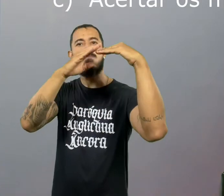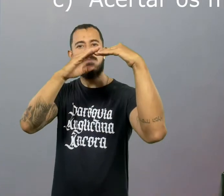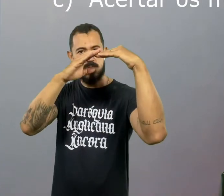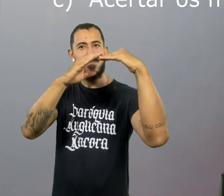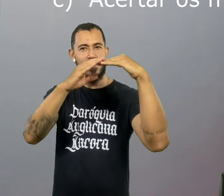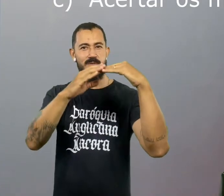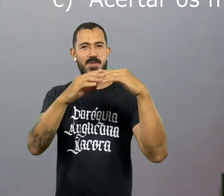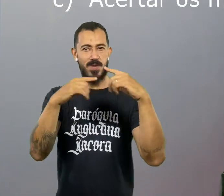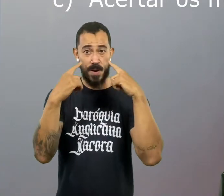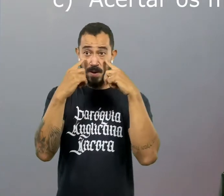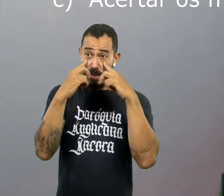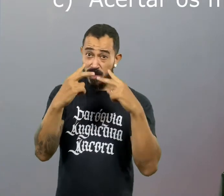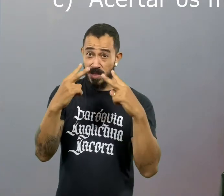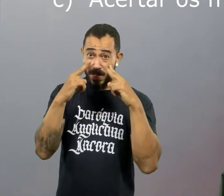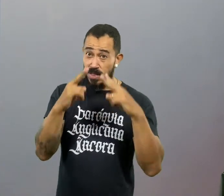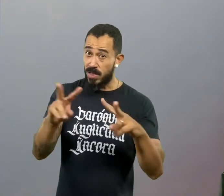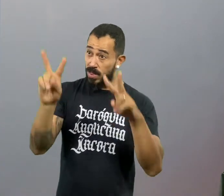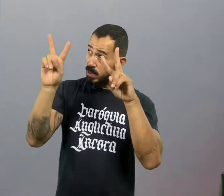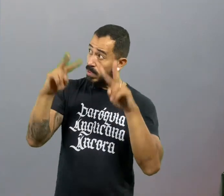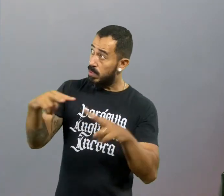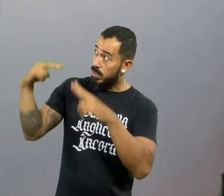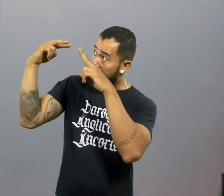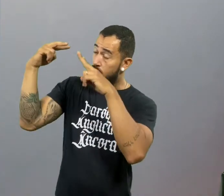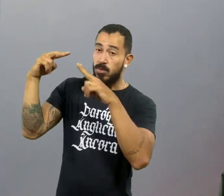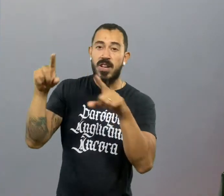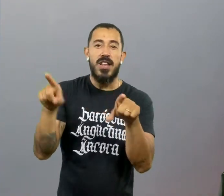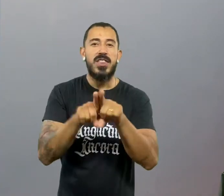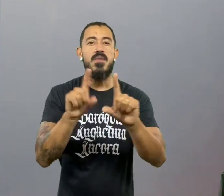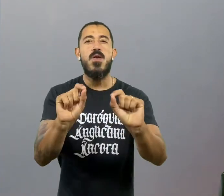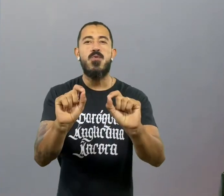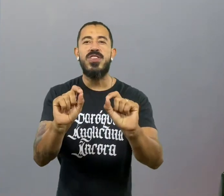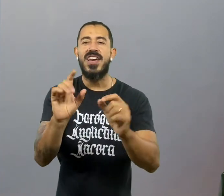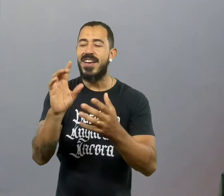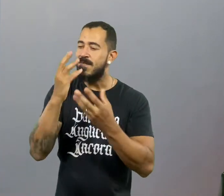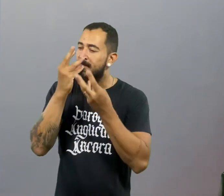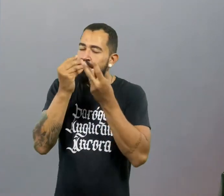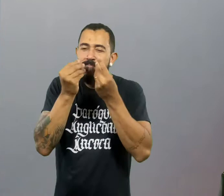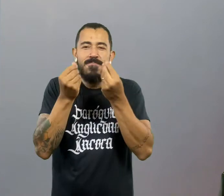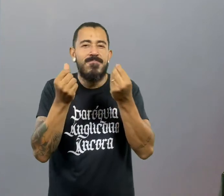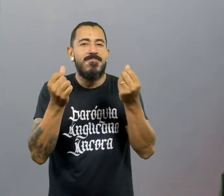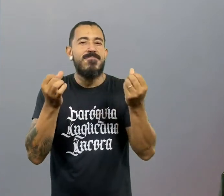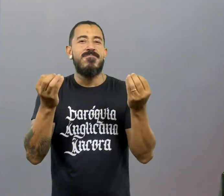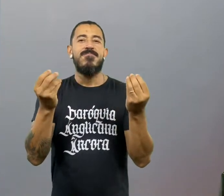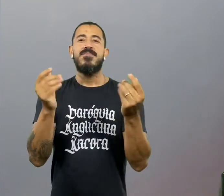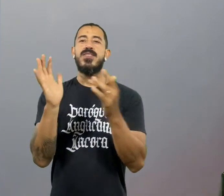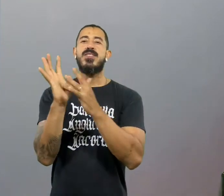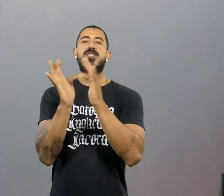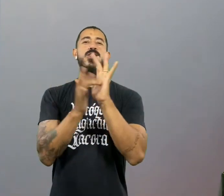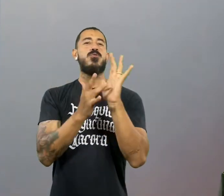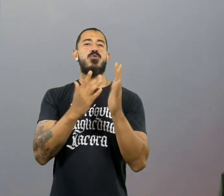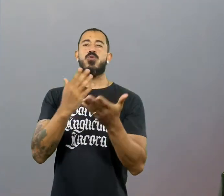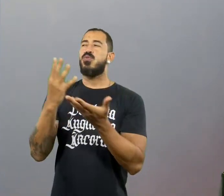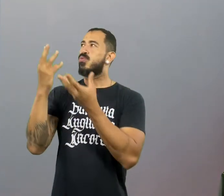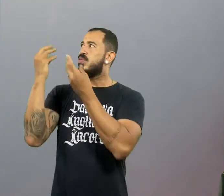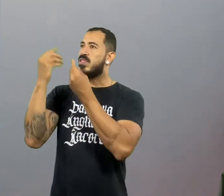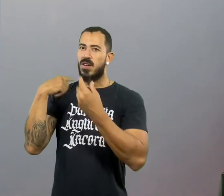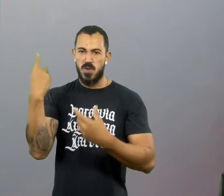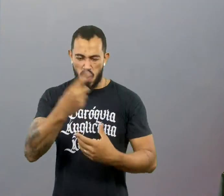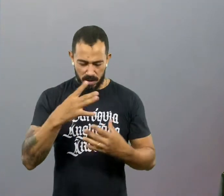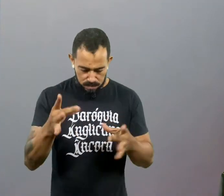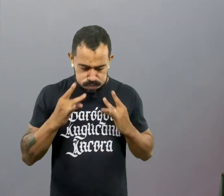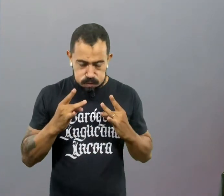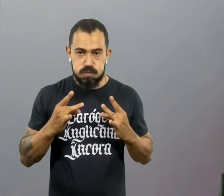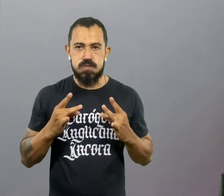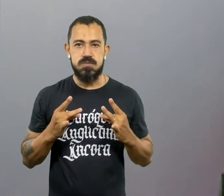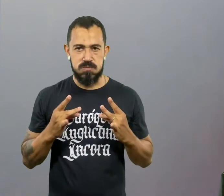pelo crivo, do olhar do Senhor e do cheiro do Senhor nas nações. Os raços da trindade têm que permear a nossa